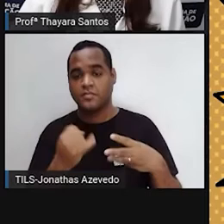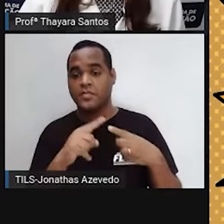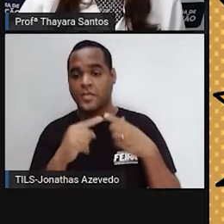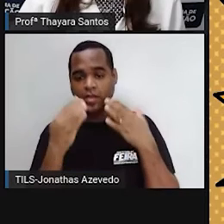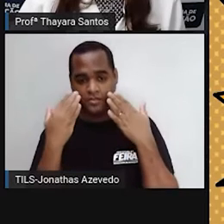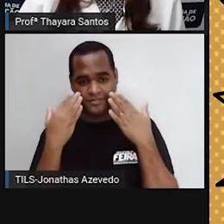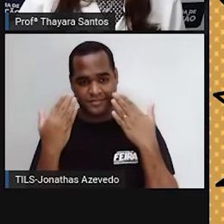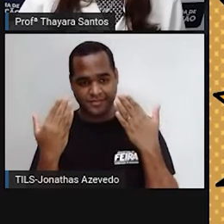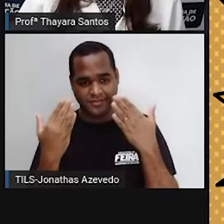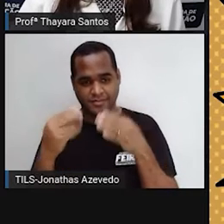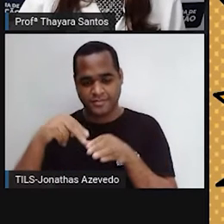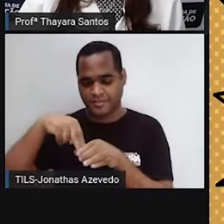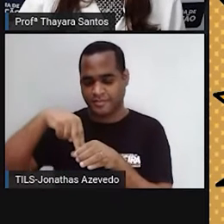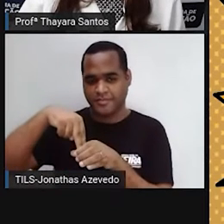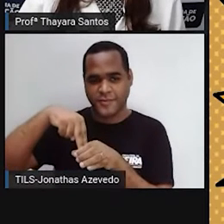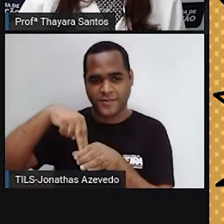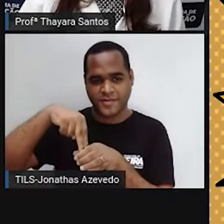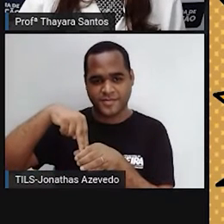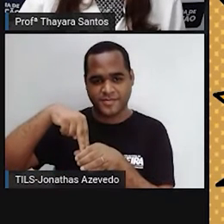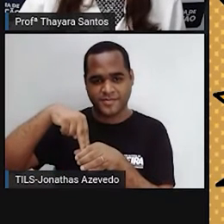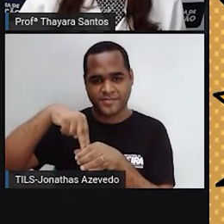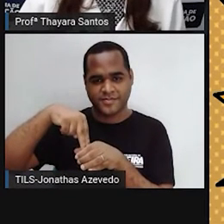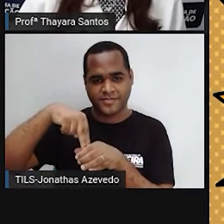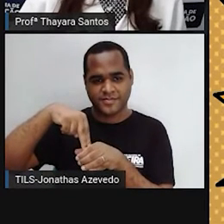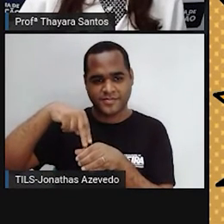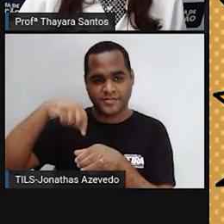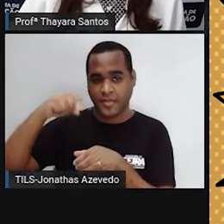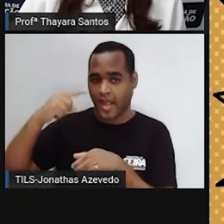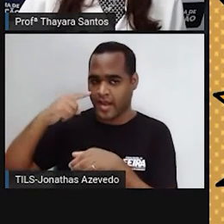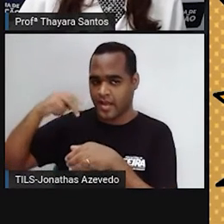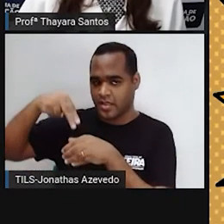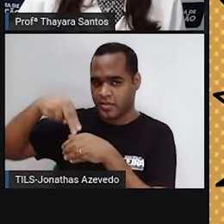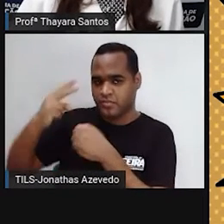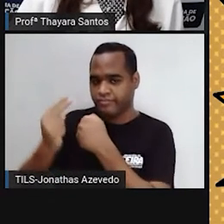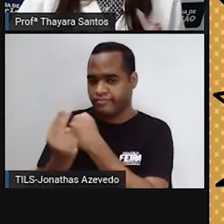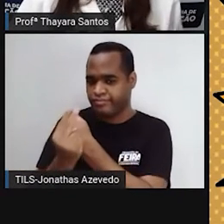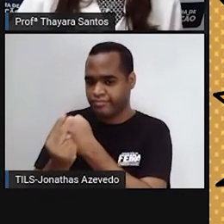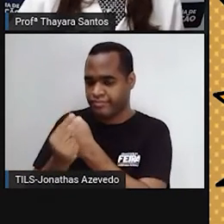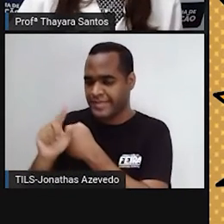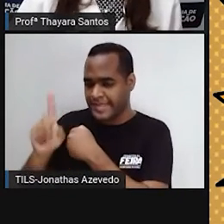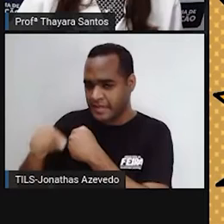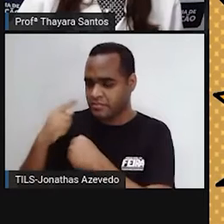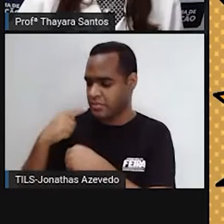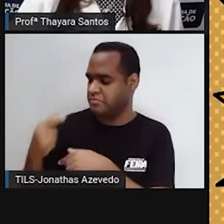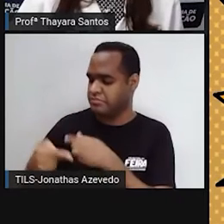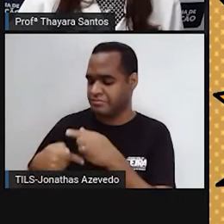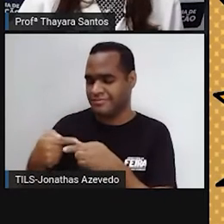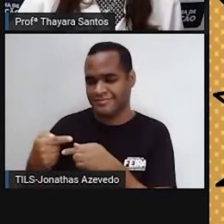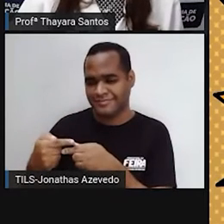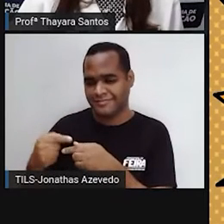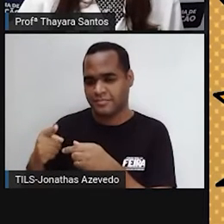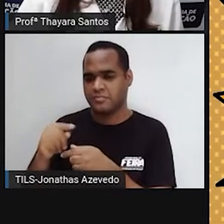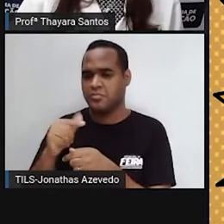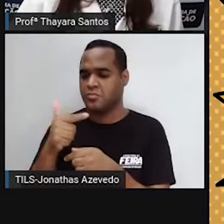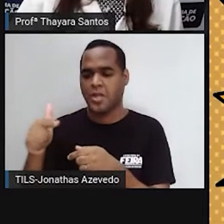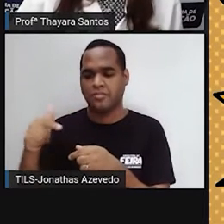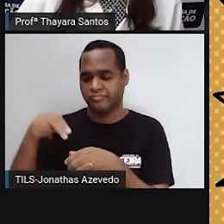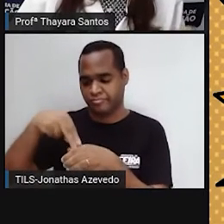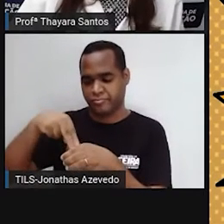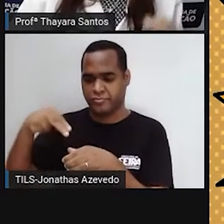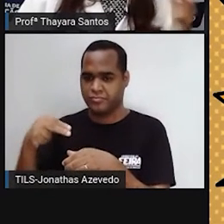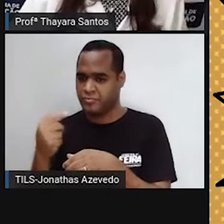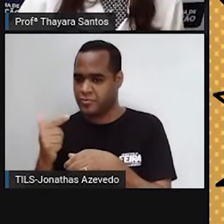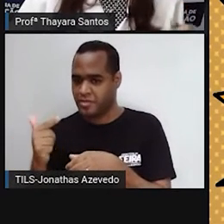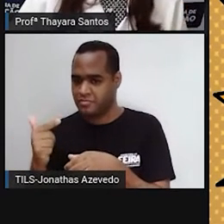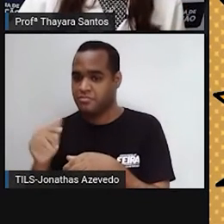um núcleo, que é esse envoltório aqui que protege o material genético. Mas, nem todas as células apresentam núcleo. Mas,